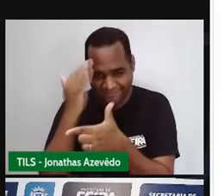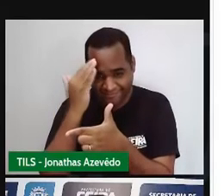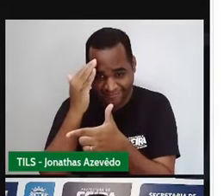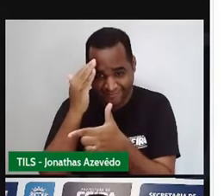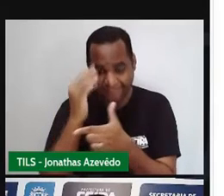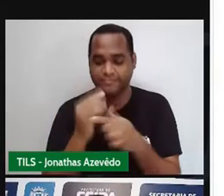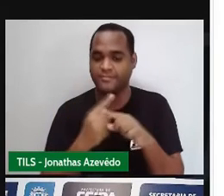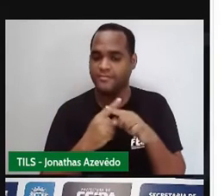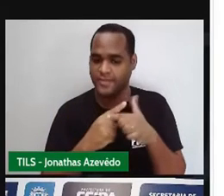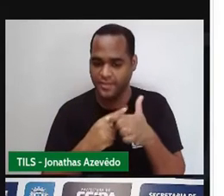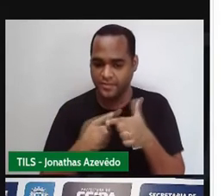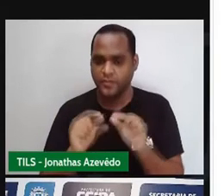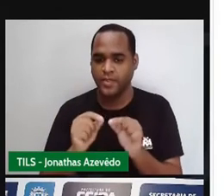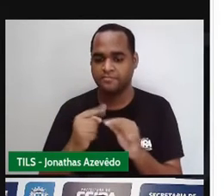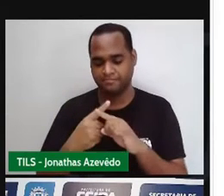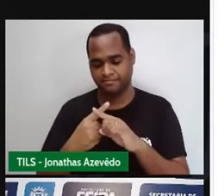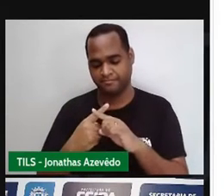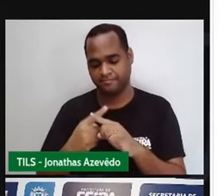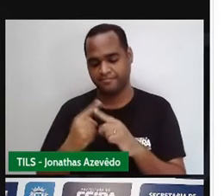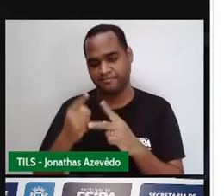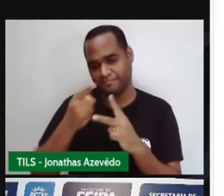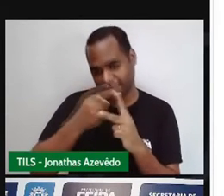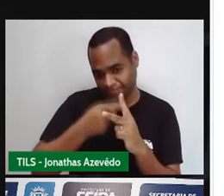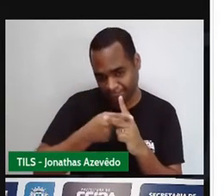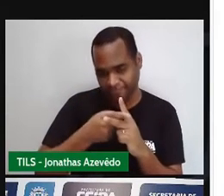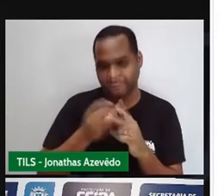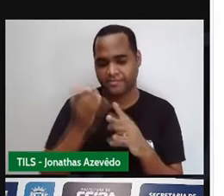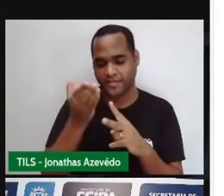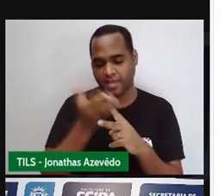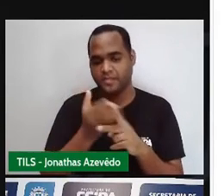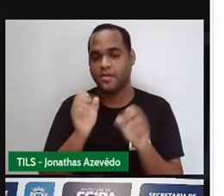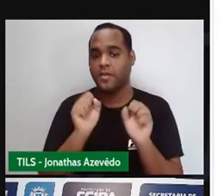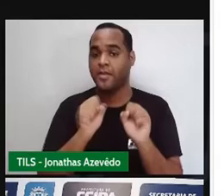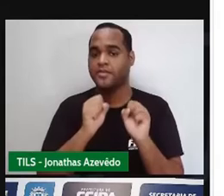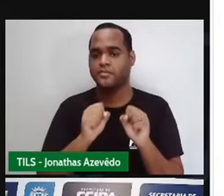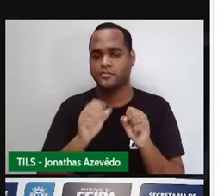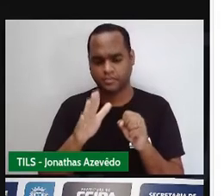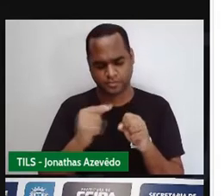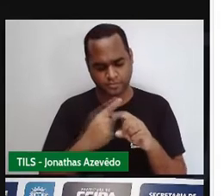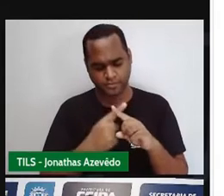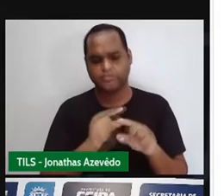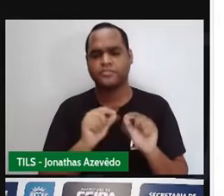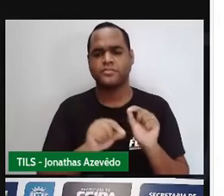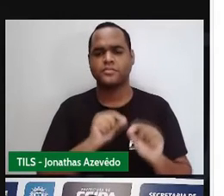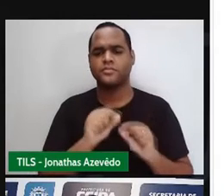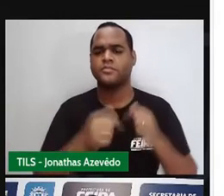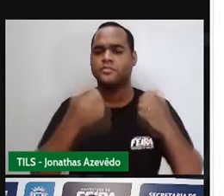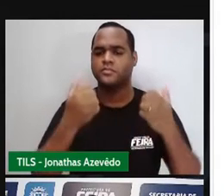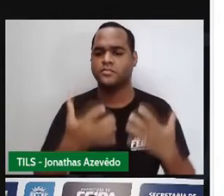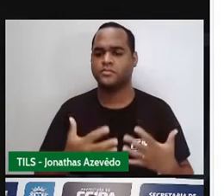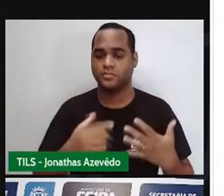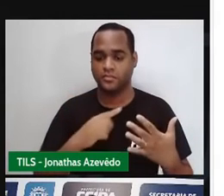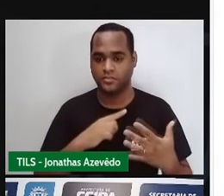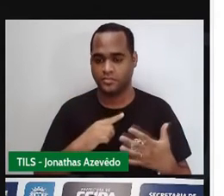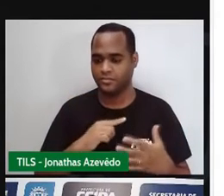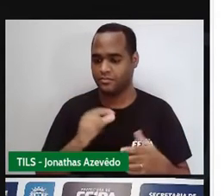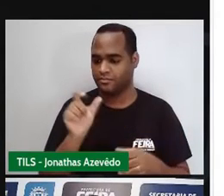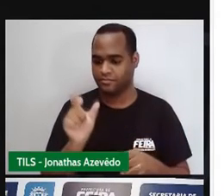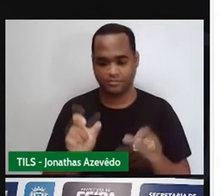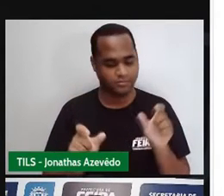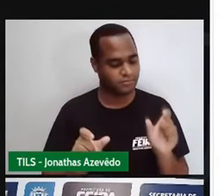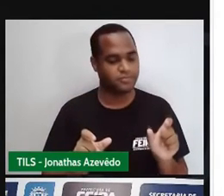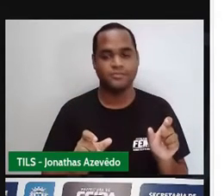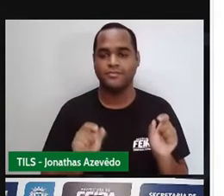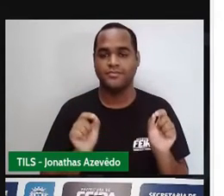só que a multiplicação aí vai acontecer entre quem? Vai acontecer entre a